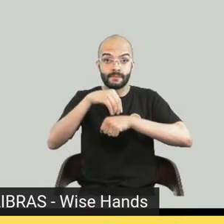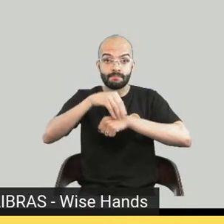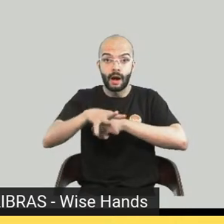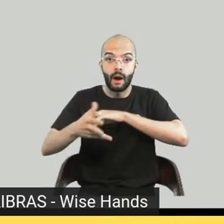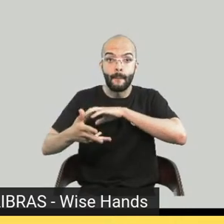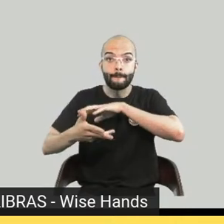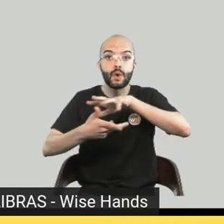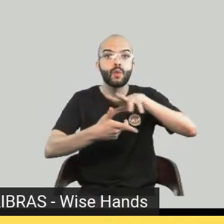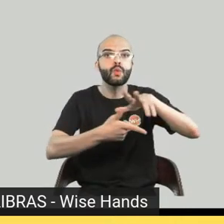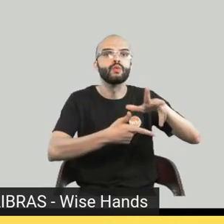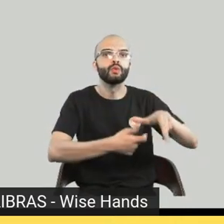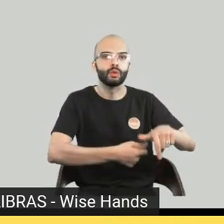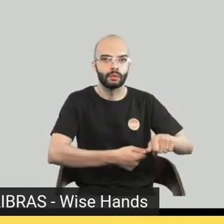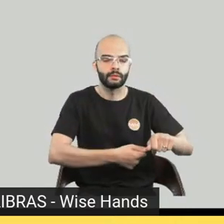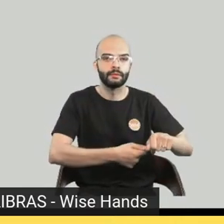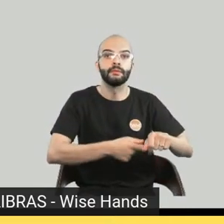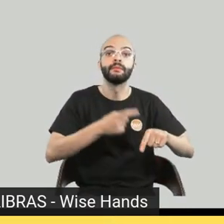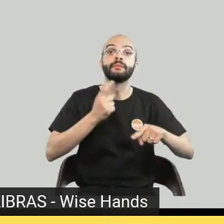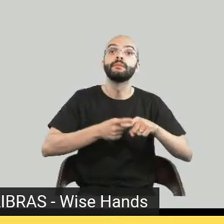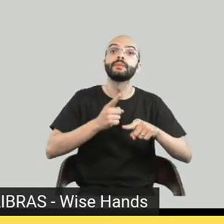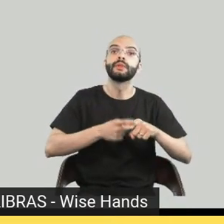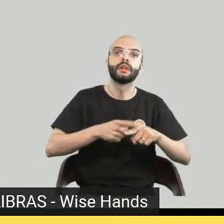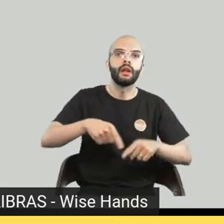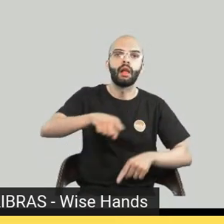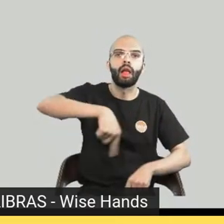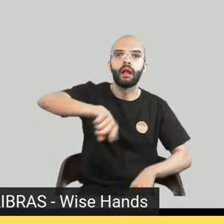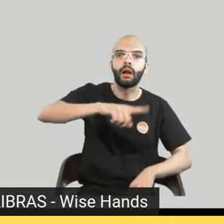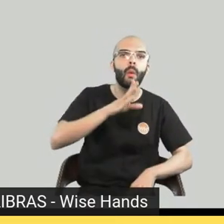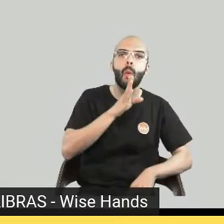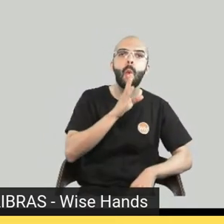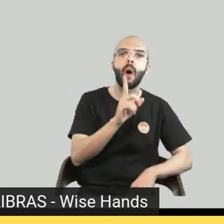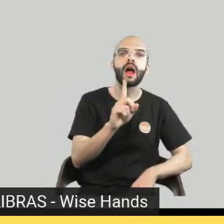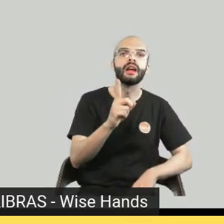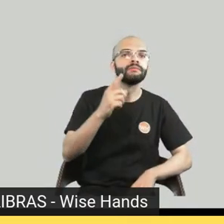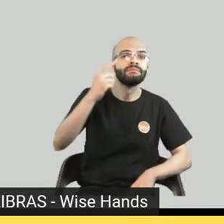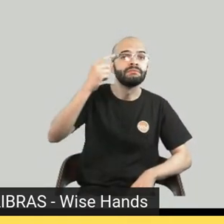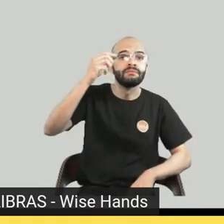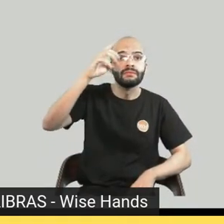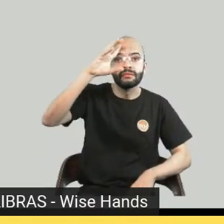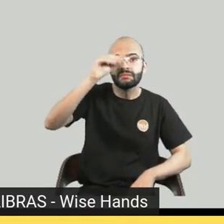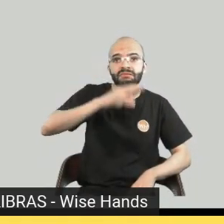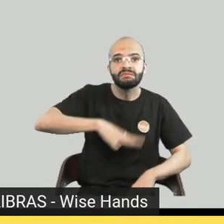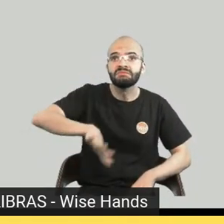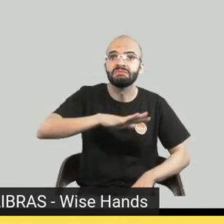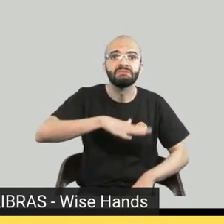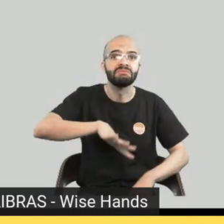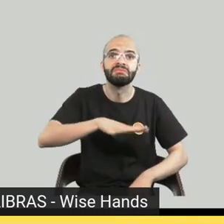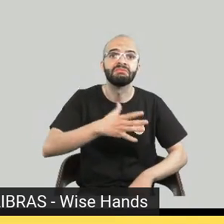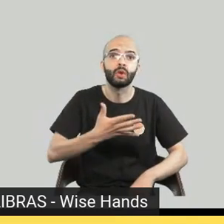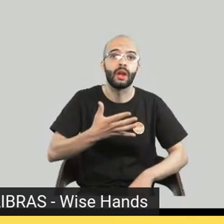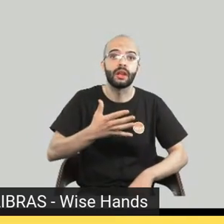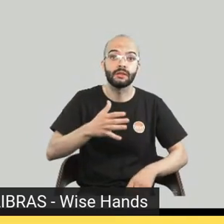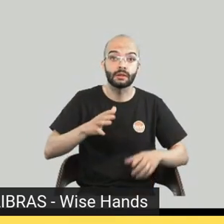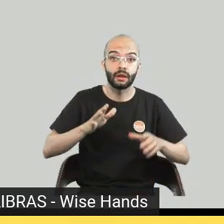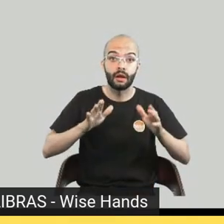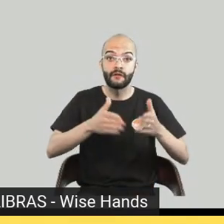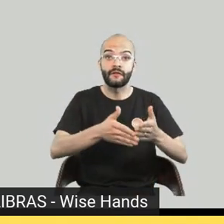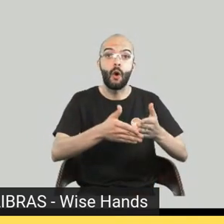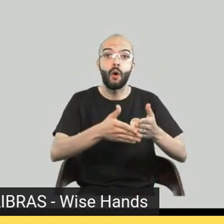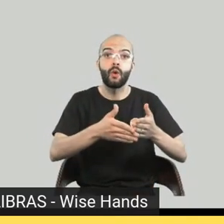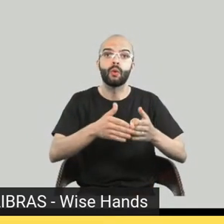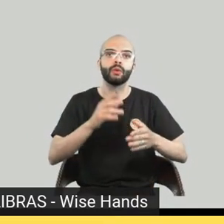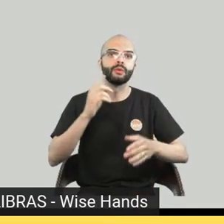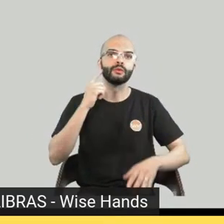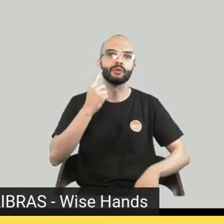normalmente eu peço para fazer um exercício para ficar mais fácil, para a gente entender como é que funciona. É um exercício rápido, bem simples. Eu